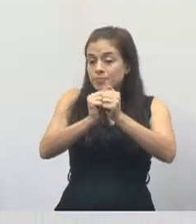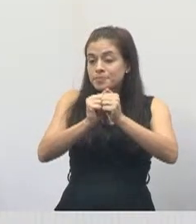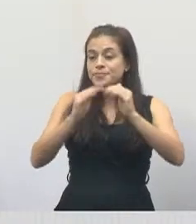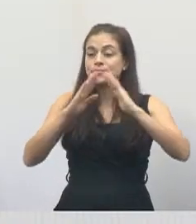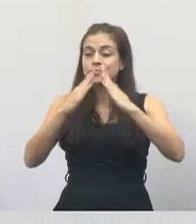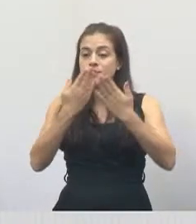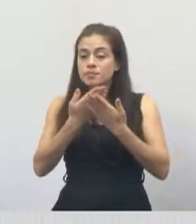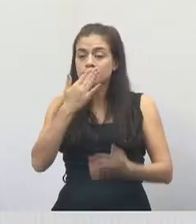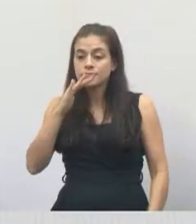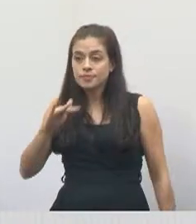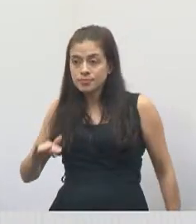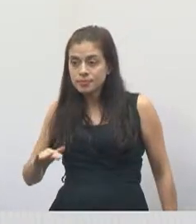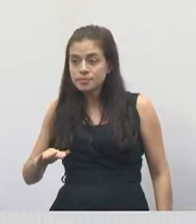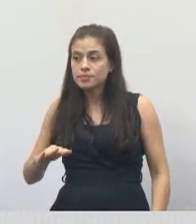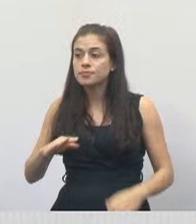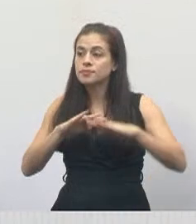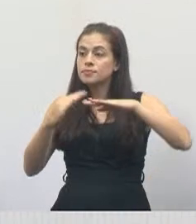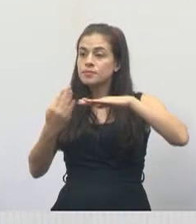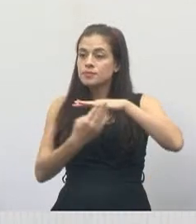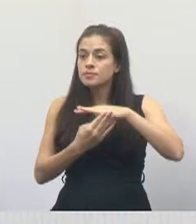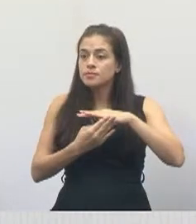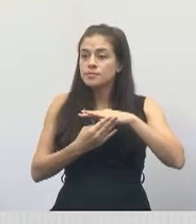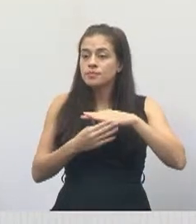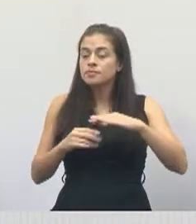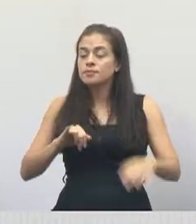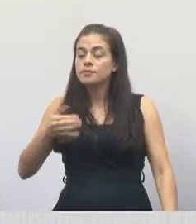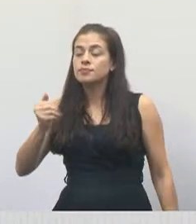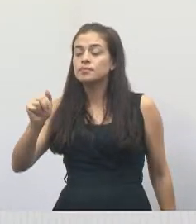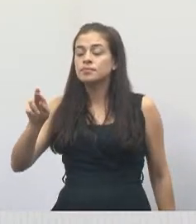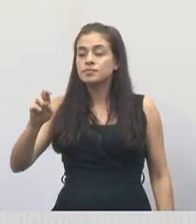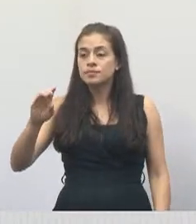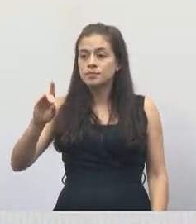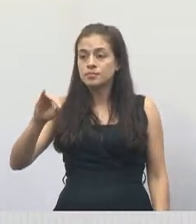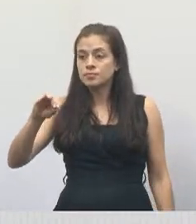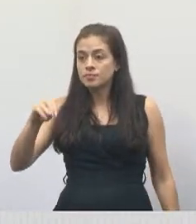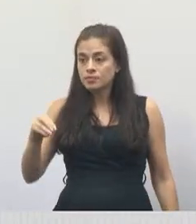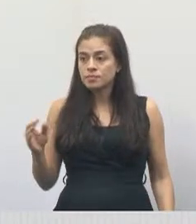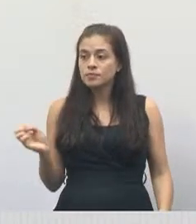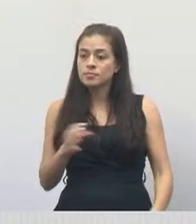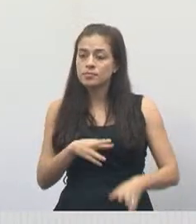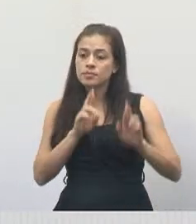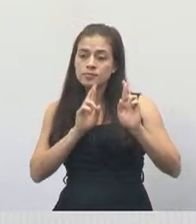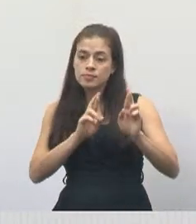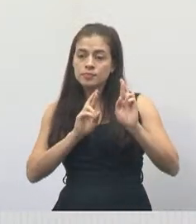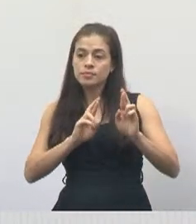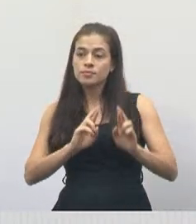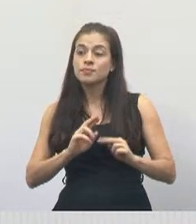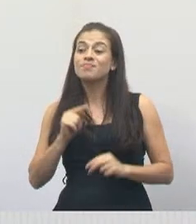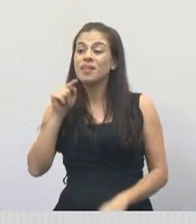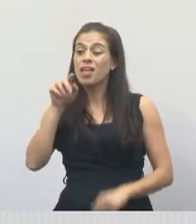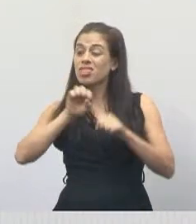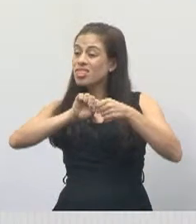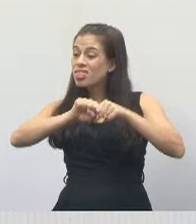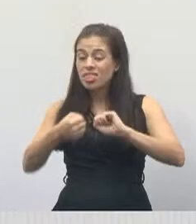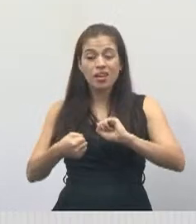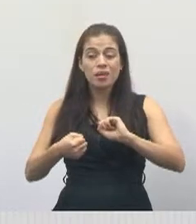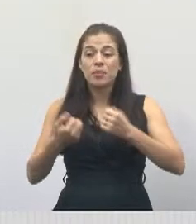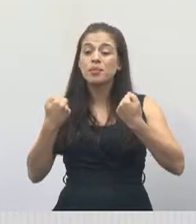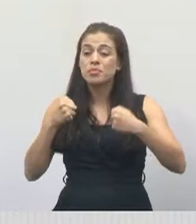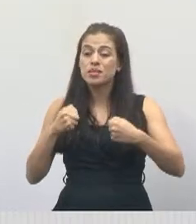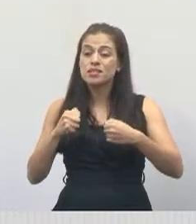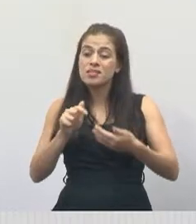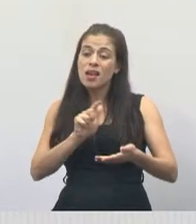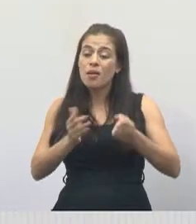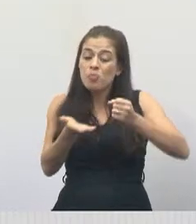bairro Jardim Nova Esperança. Está quebrado, aqueles lá. E tem a capina também,